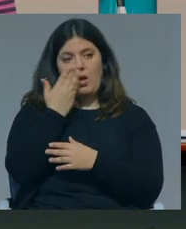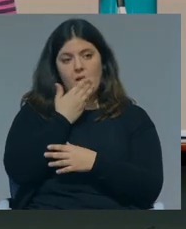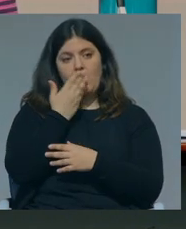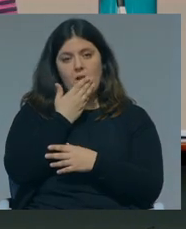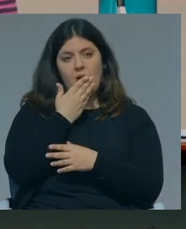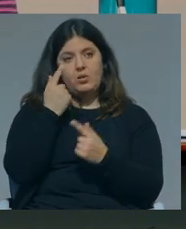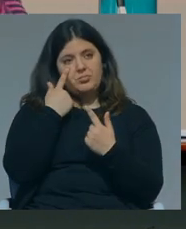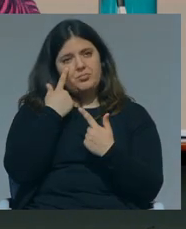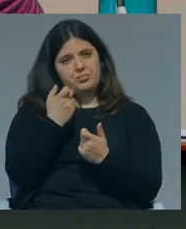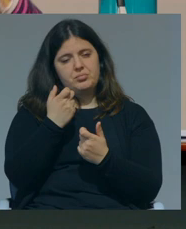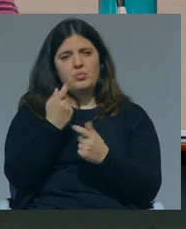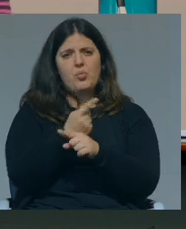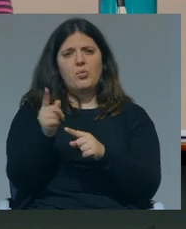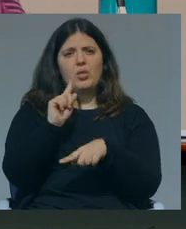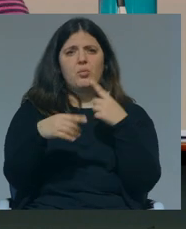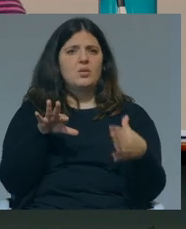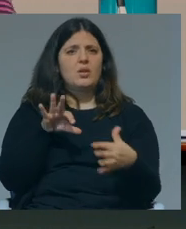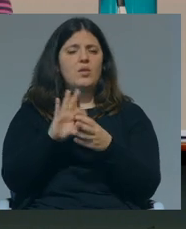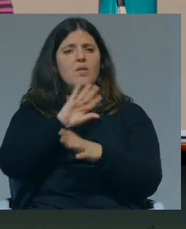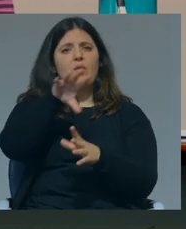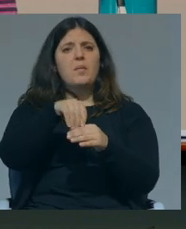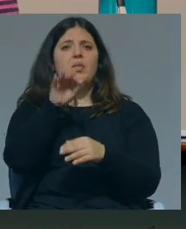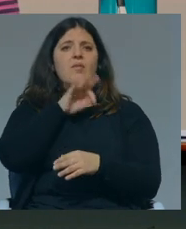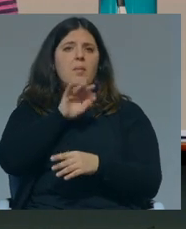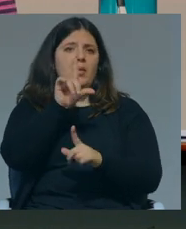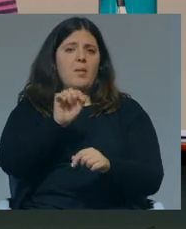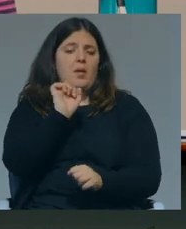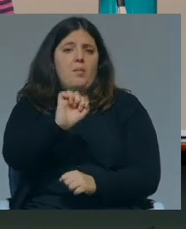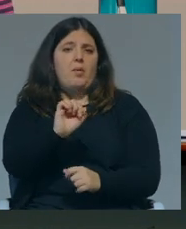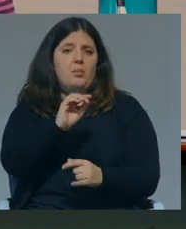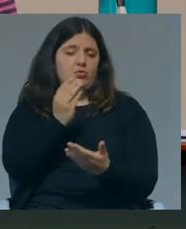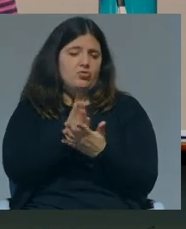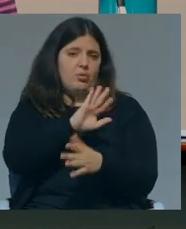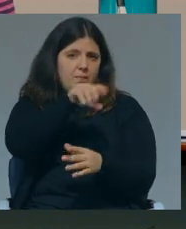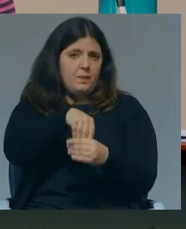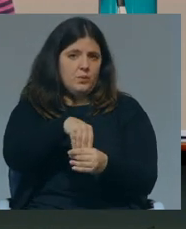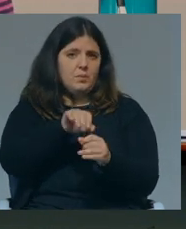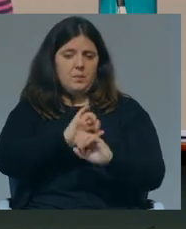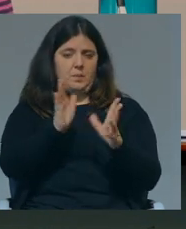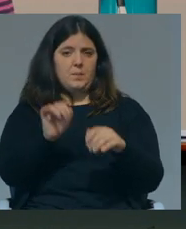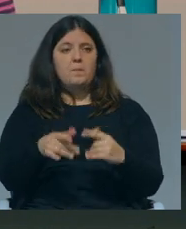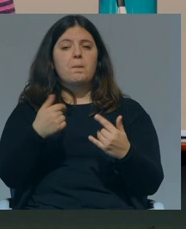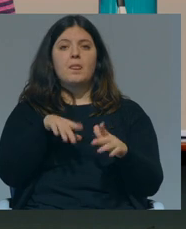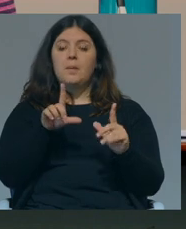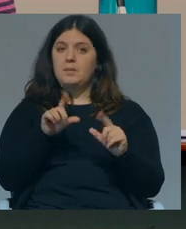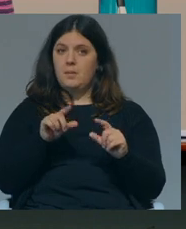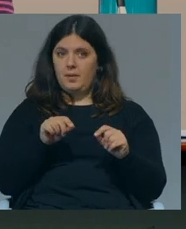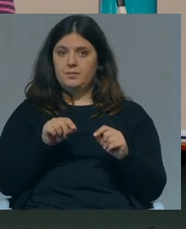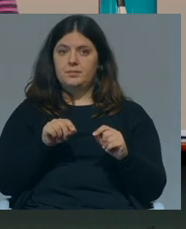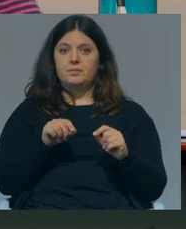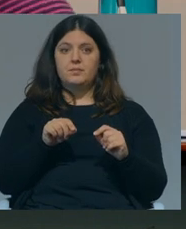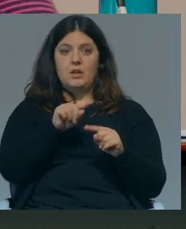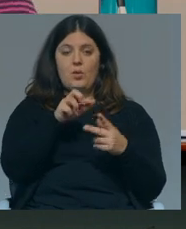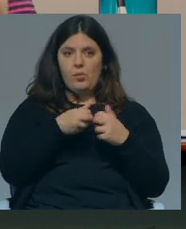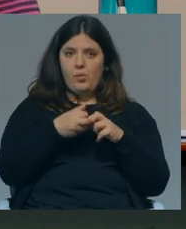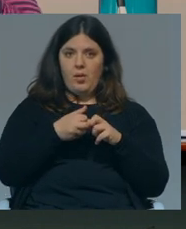é notória, porque depois também tem muito a ver muitas vezes com o envolvimento das famílias na própria escola. Agora, também, pronto, isso é